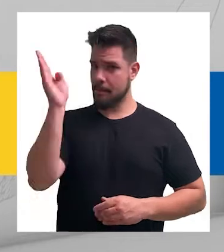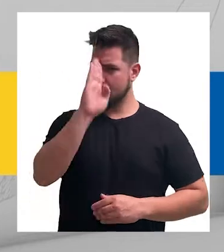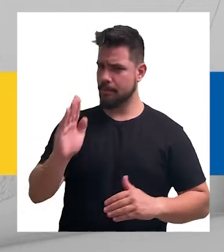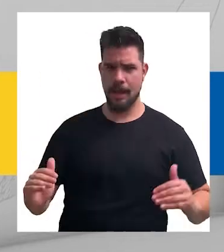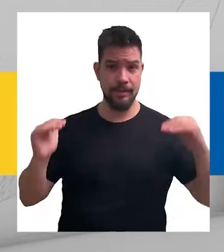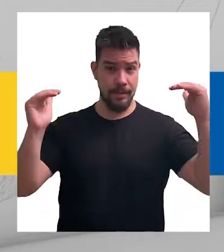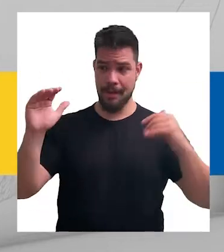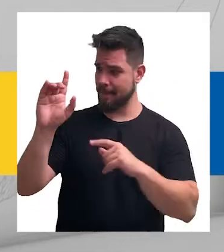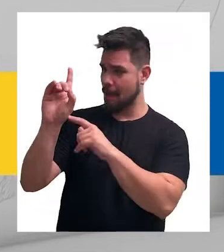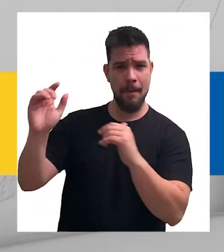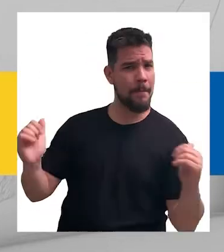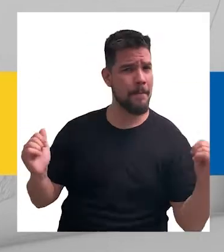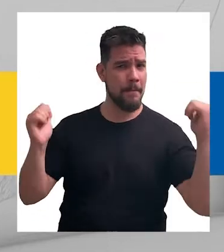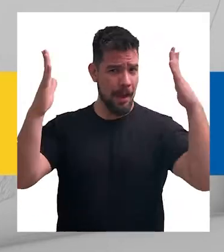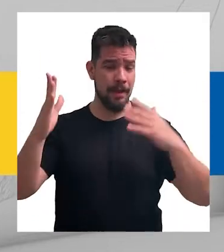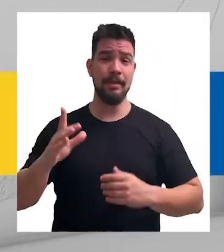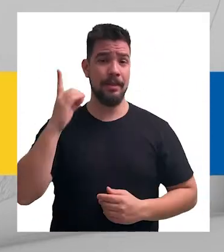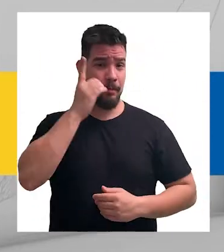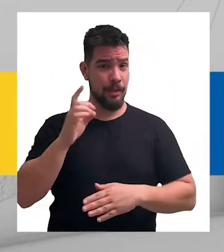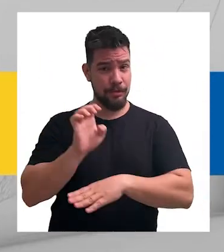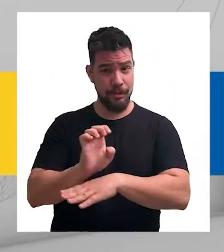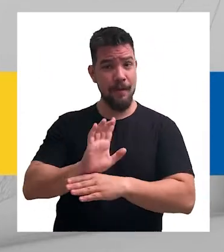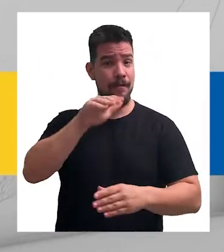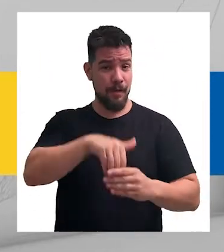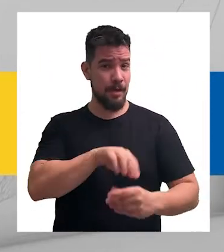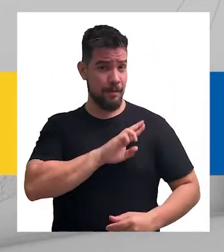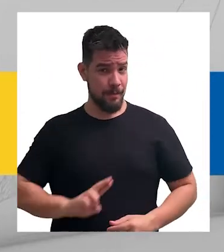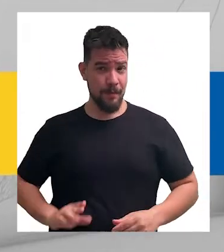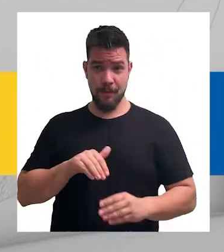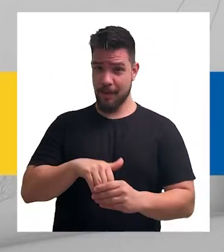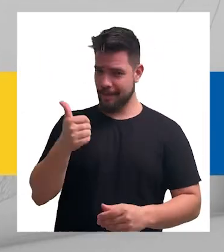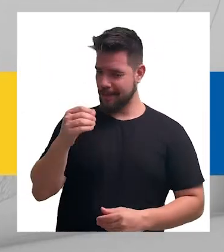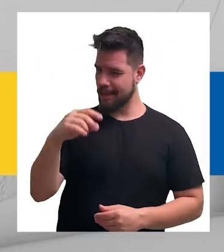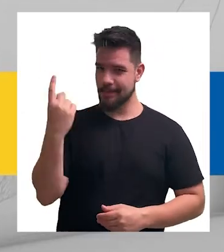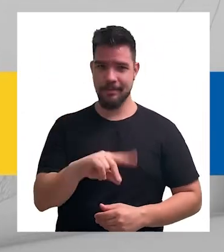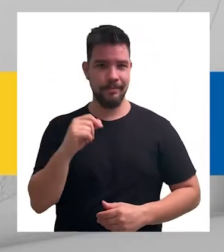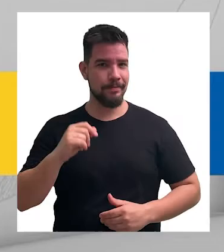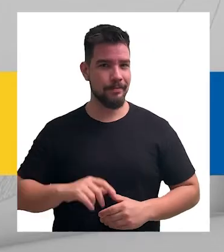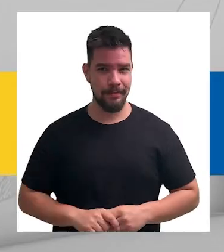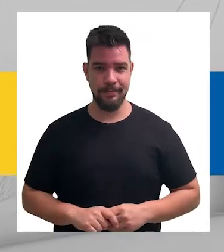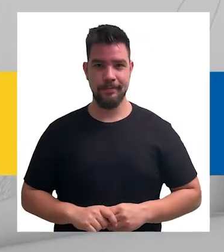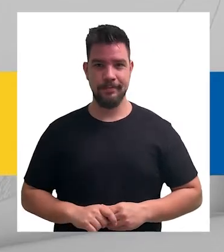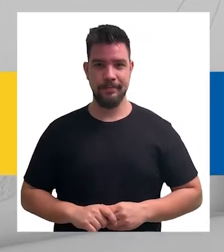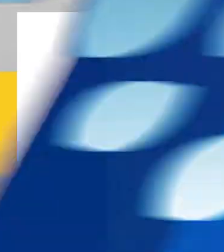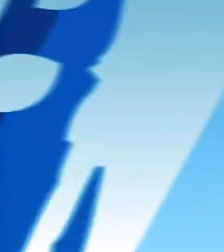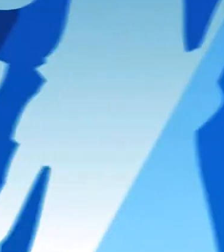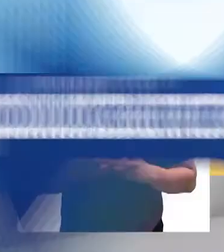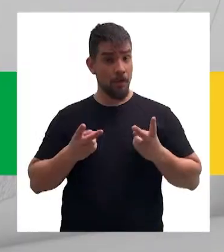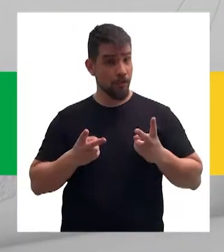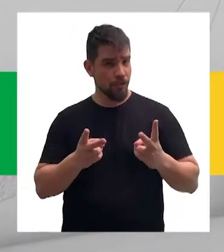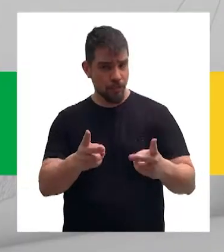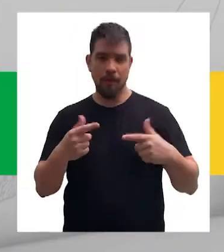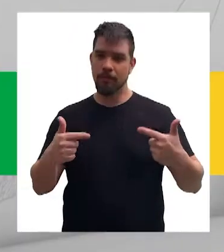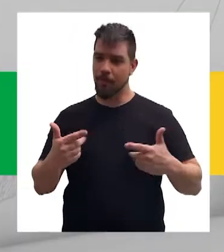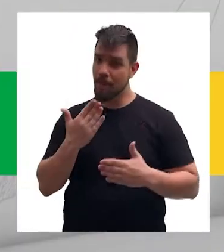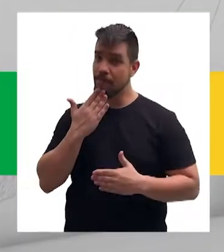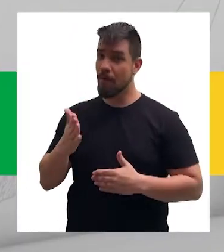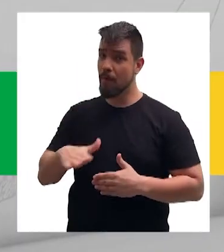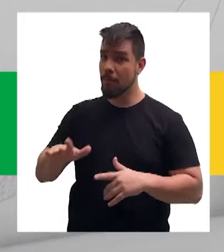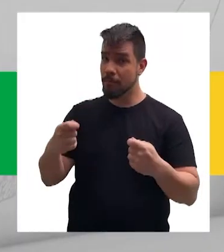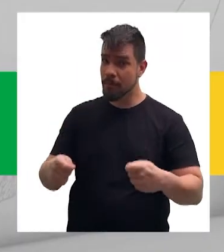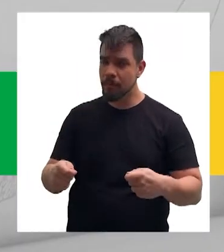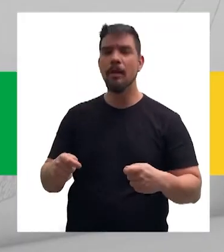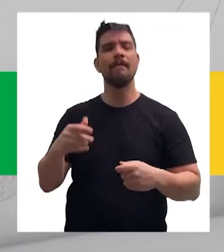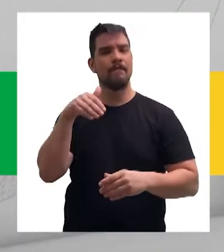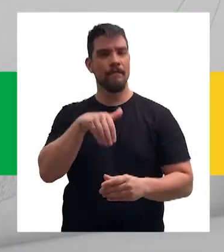Brasil acima de tudo, Deus acima de todos, para deputado estadual, vote no Republicanos, vote 10, vai arrebentar. Para continuar trabalhando,